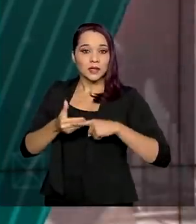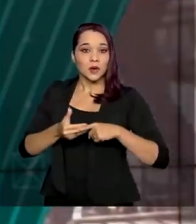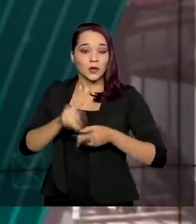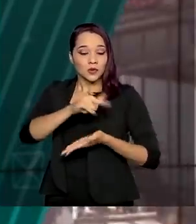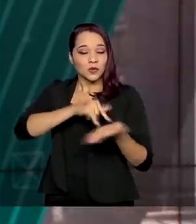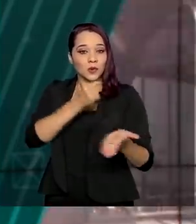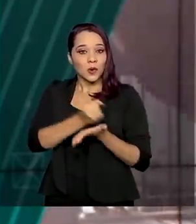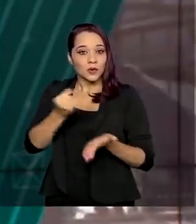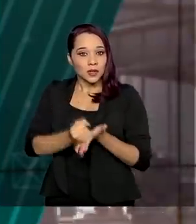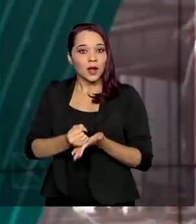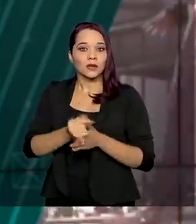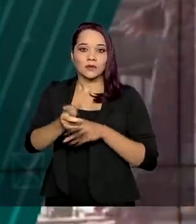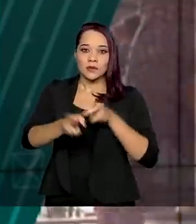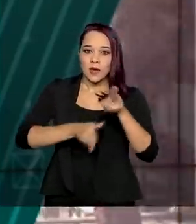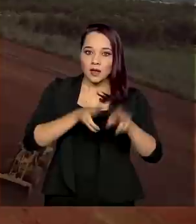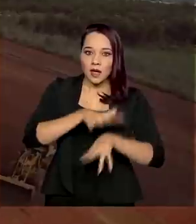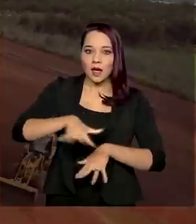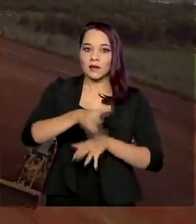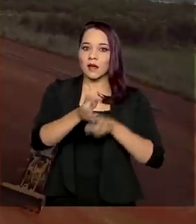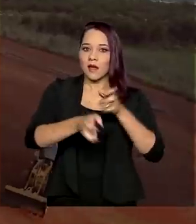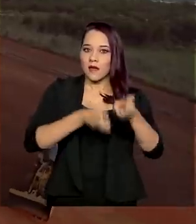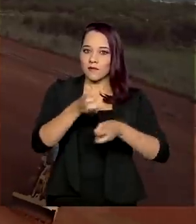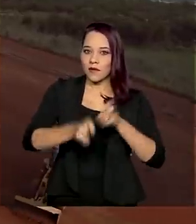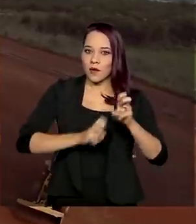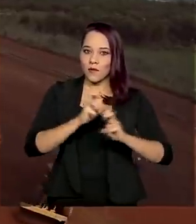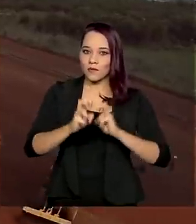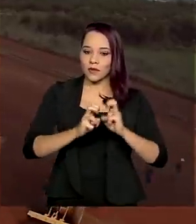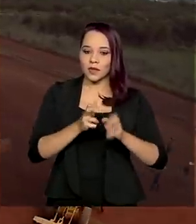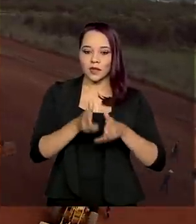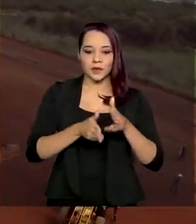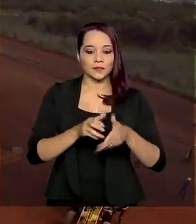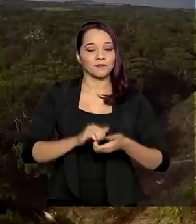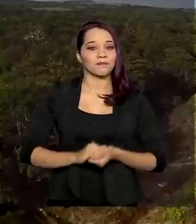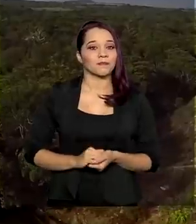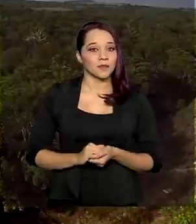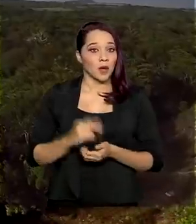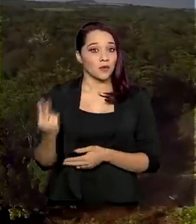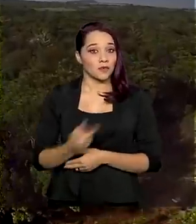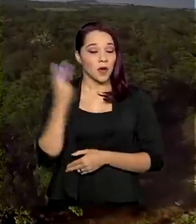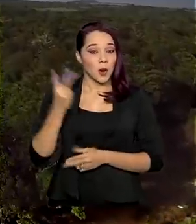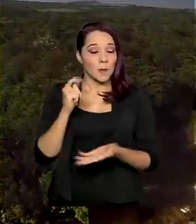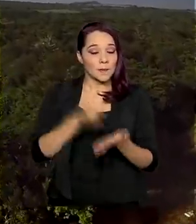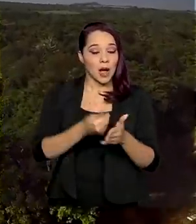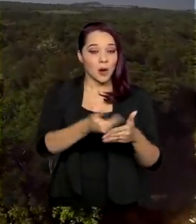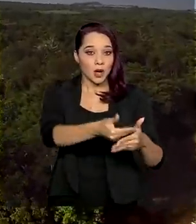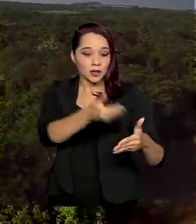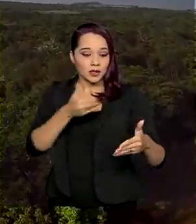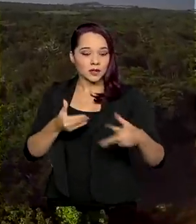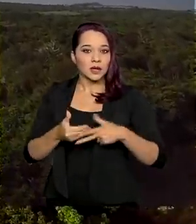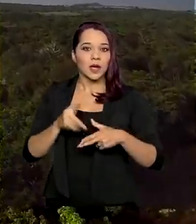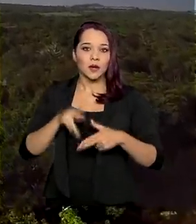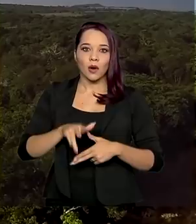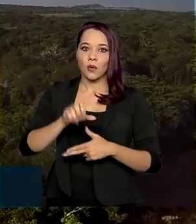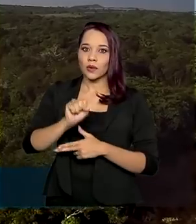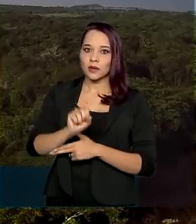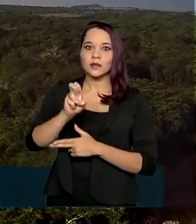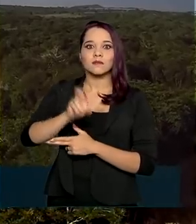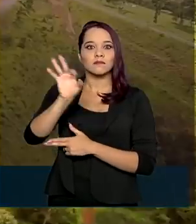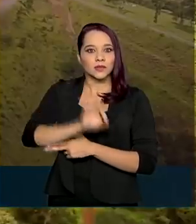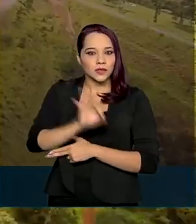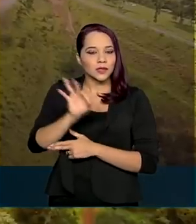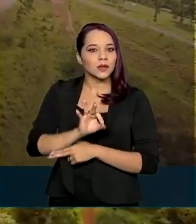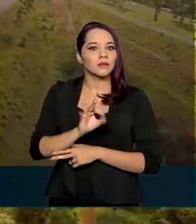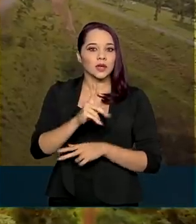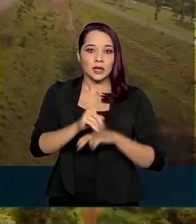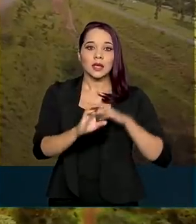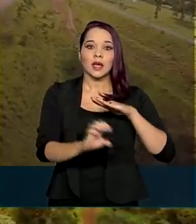de contratos ferroviários. O valor pago antecipadamente corresponde a 85% do que a